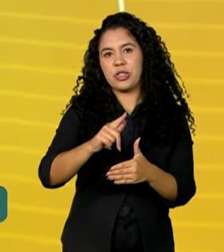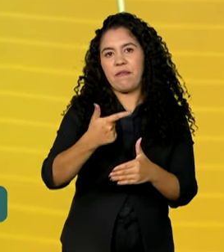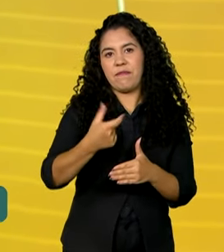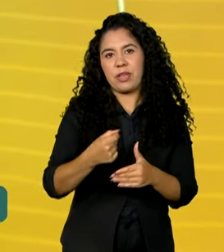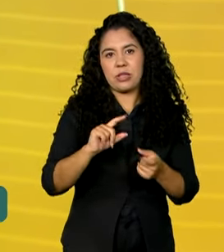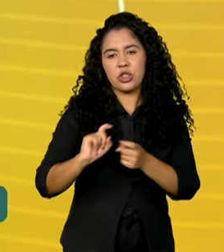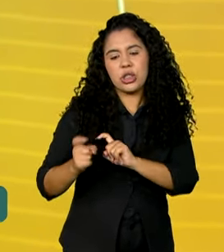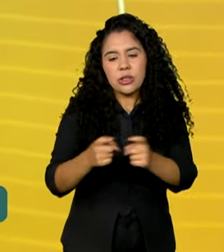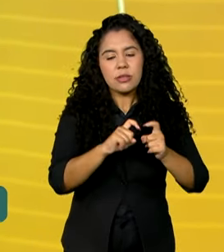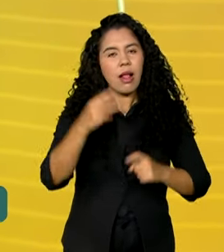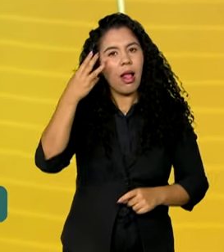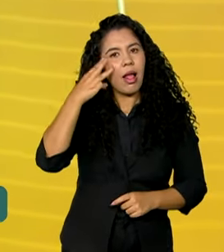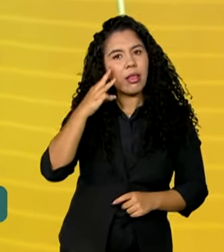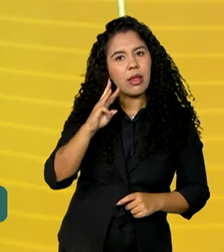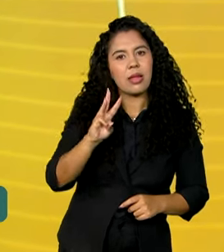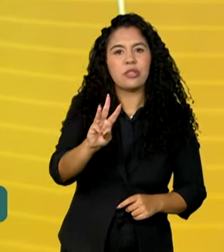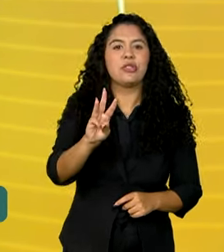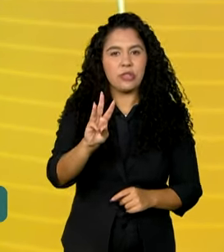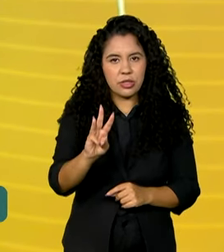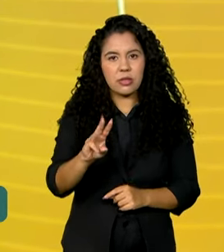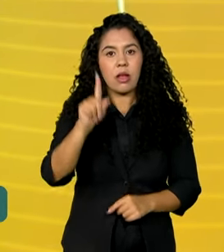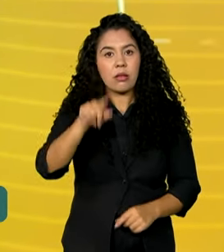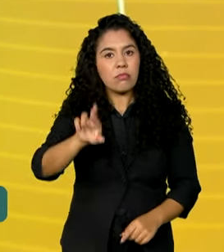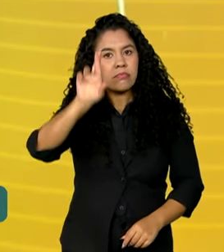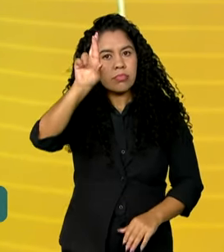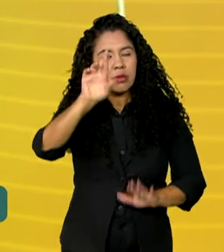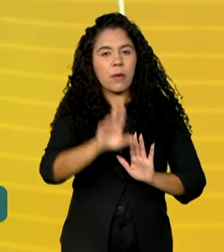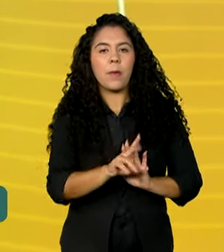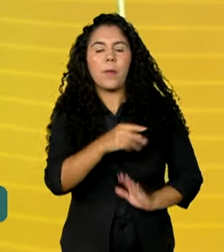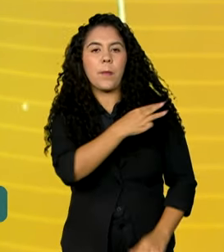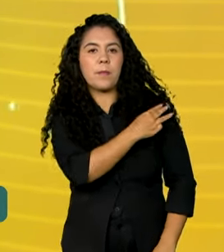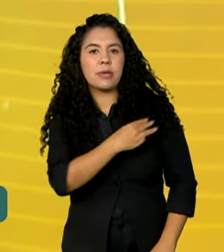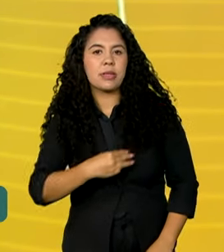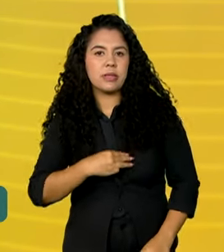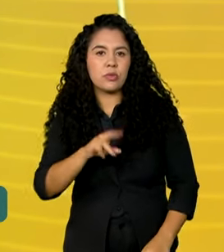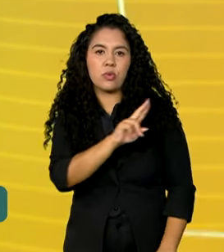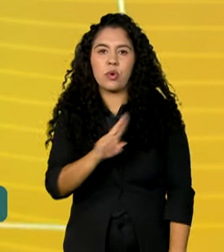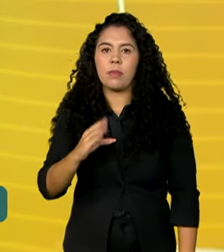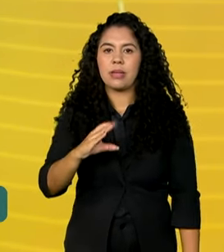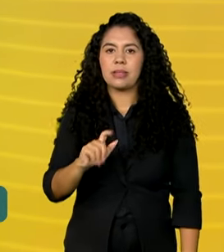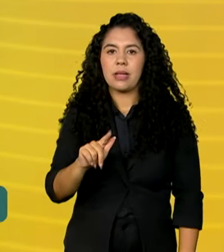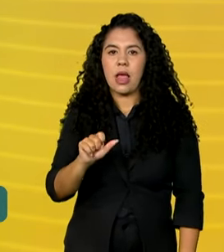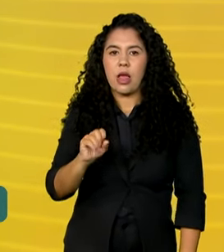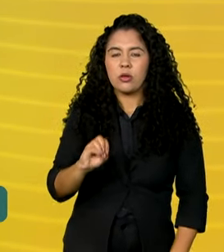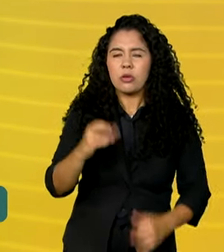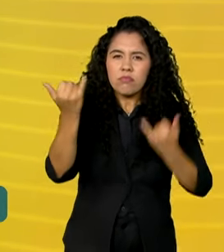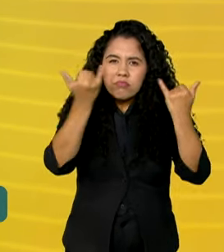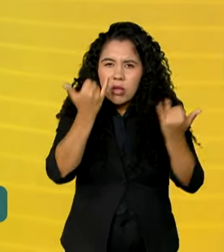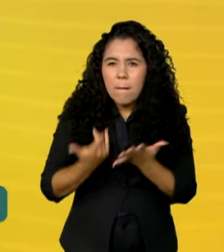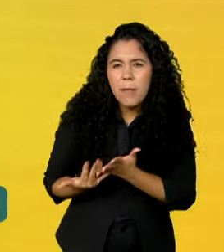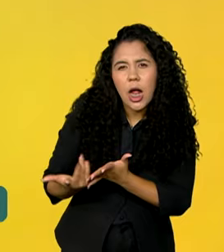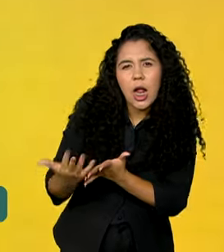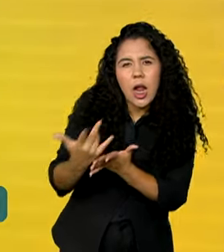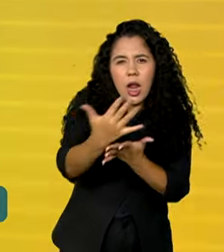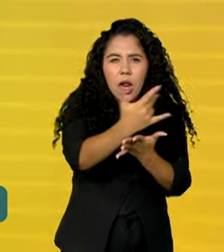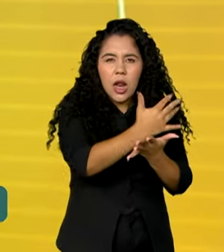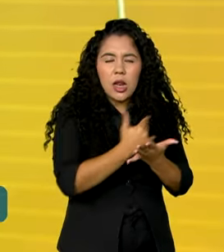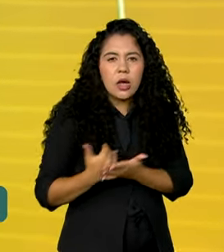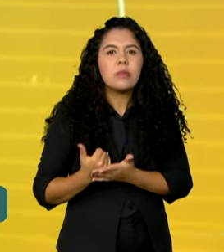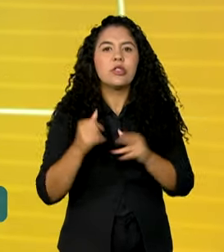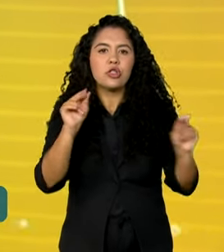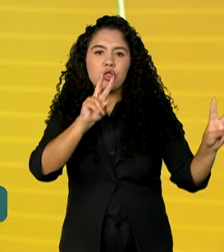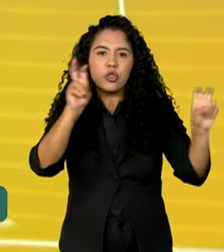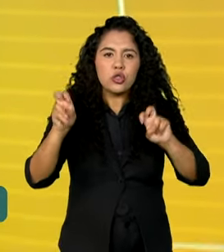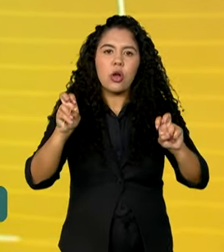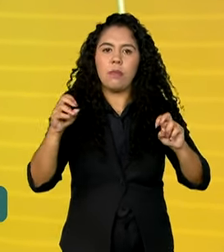três dias, foi presidido pelo ministro Celso Sabino, que fez um balanço dos empreendimentos turísticos e falou do